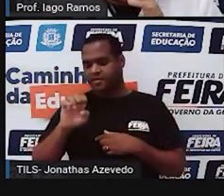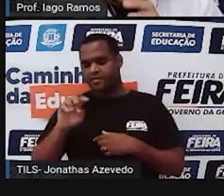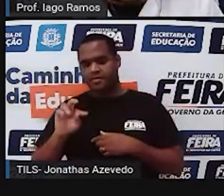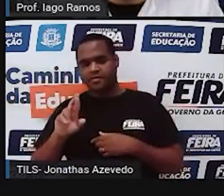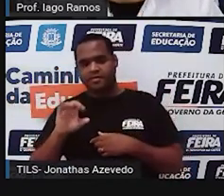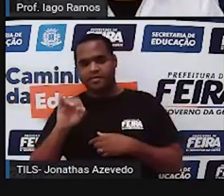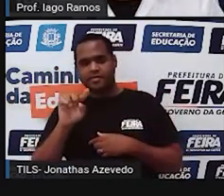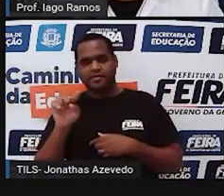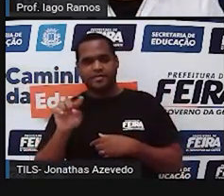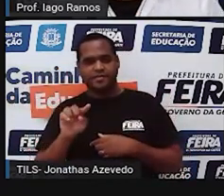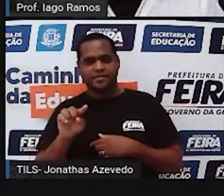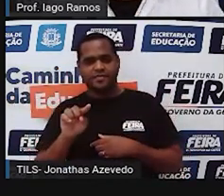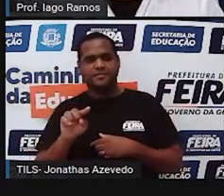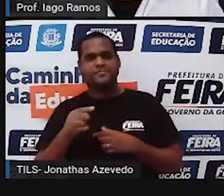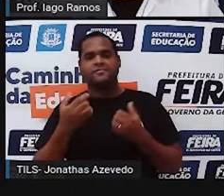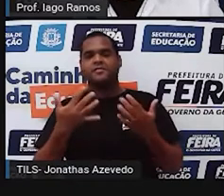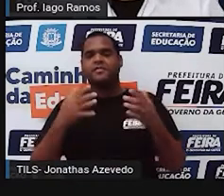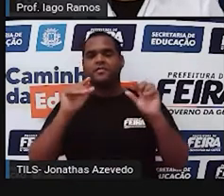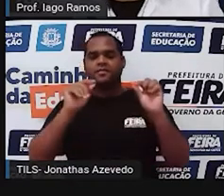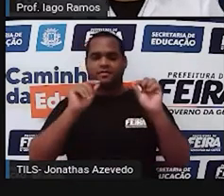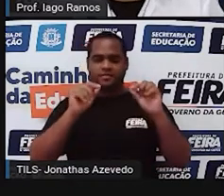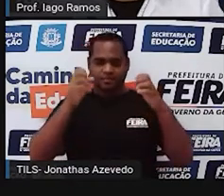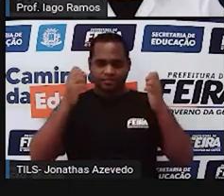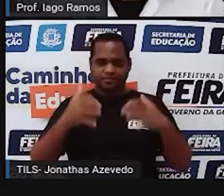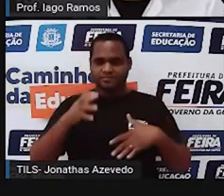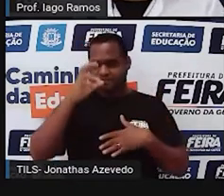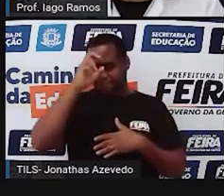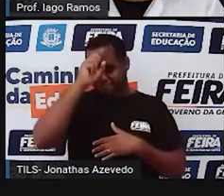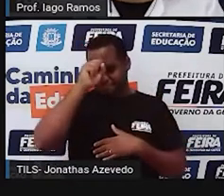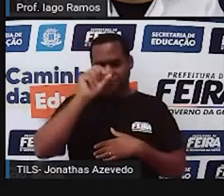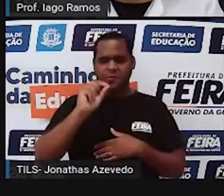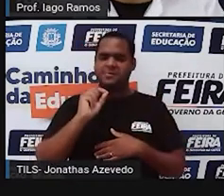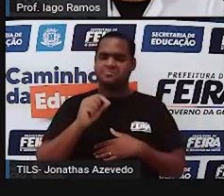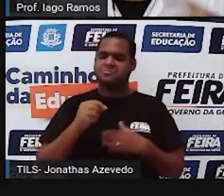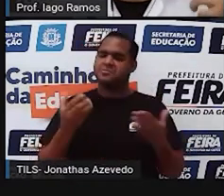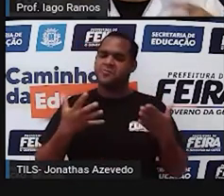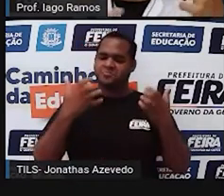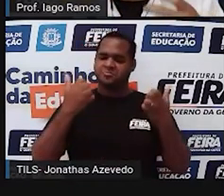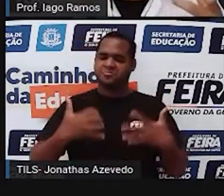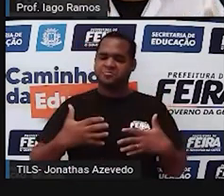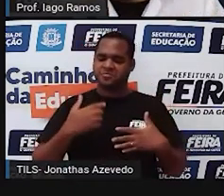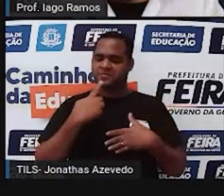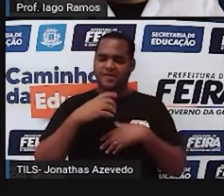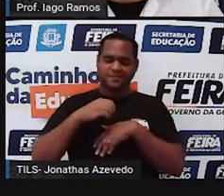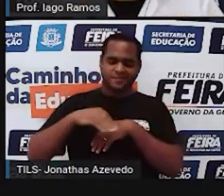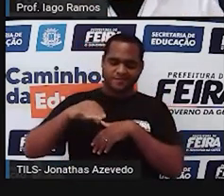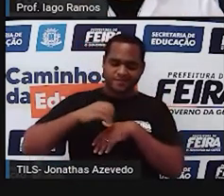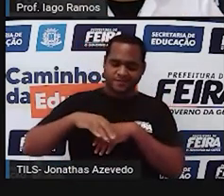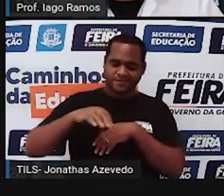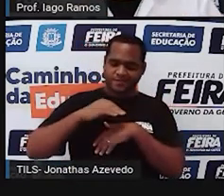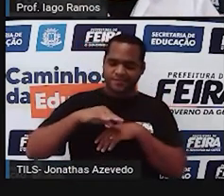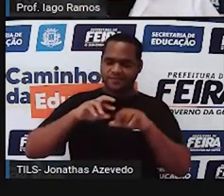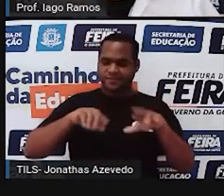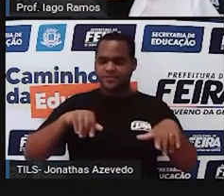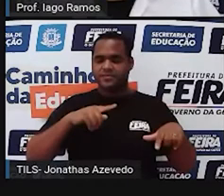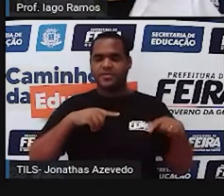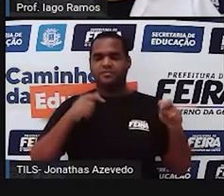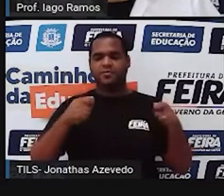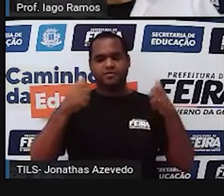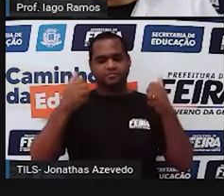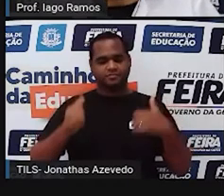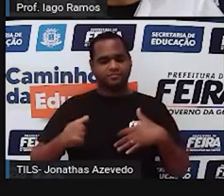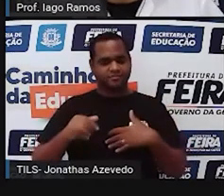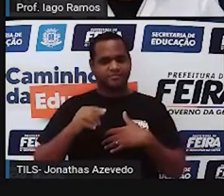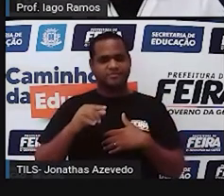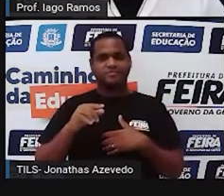tá? Pois é, é isso que a gente vai aprender, mas eu não vou dizer agora, porque a gente vai construir todo um caminho até chegar lá,